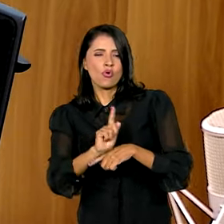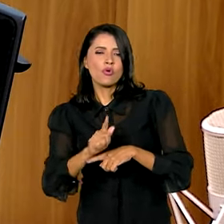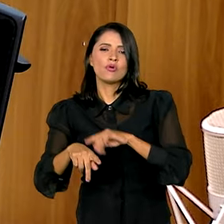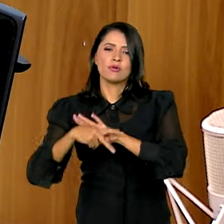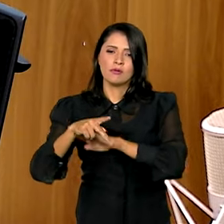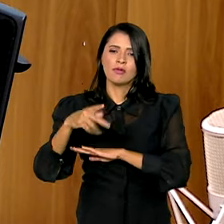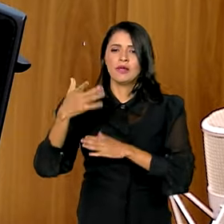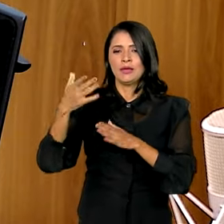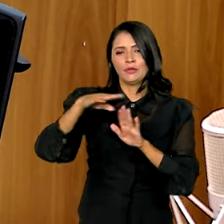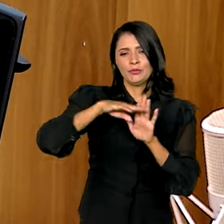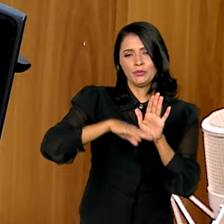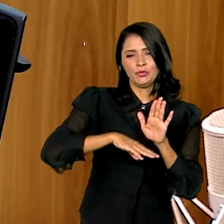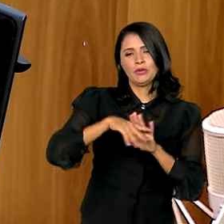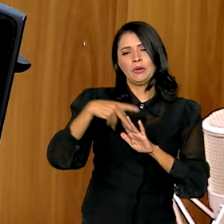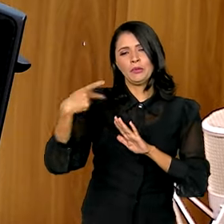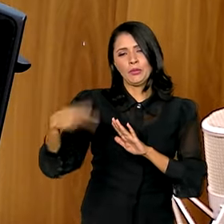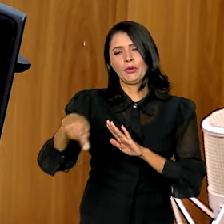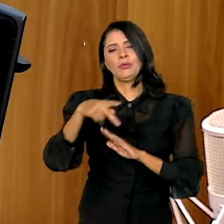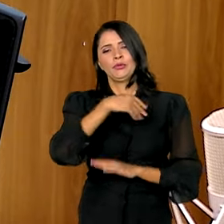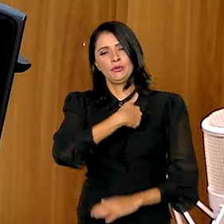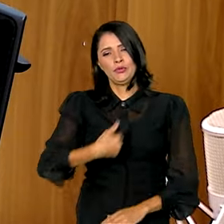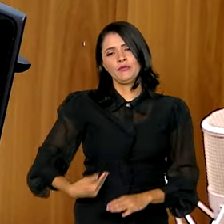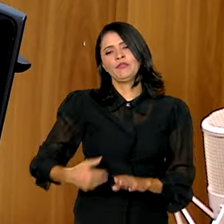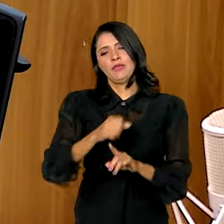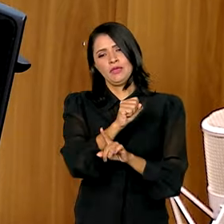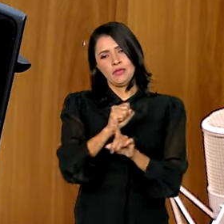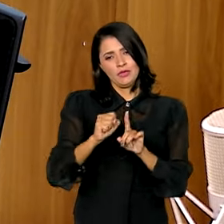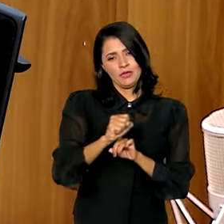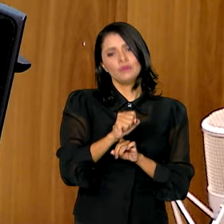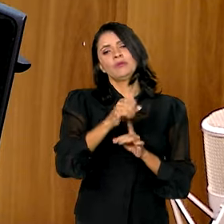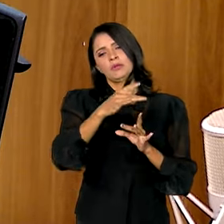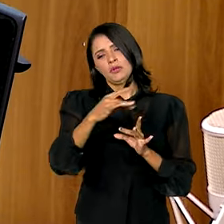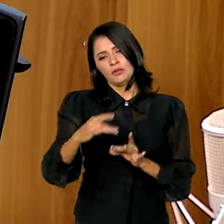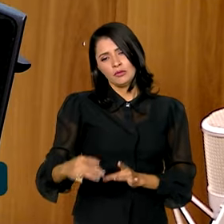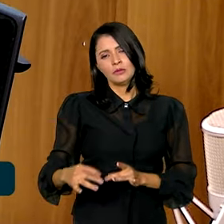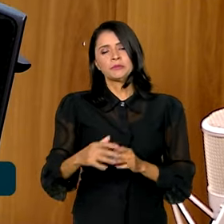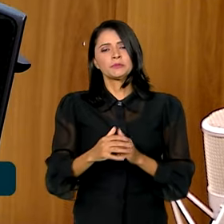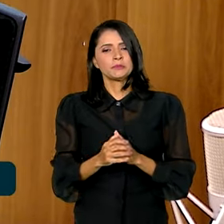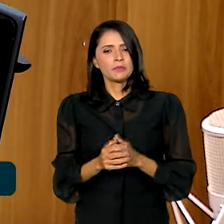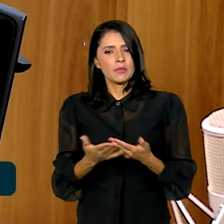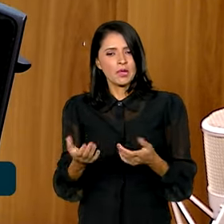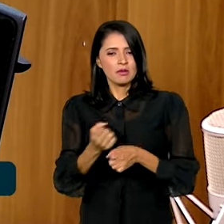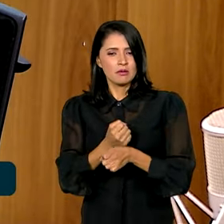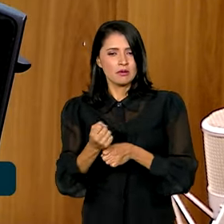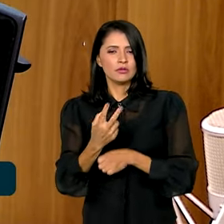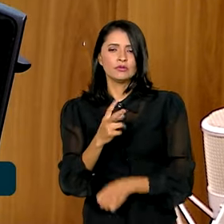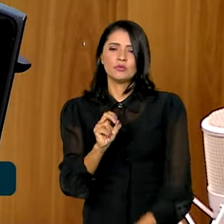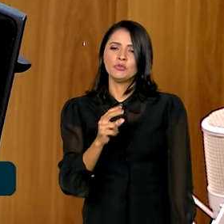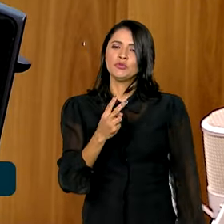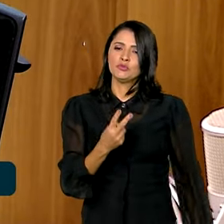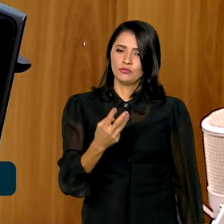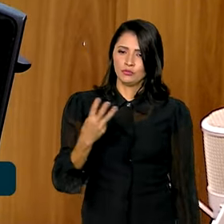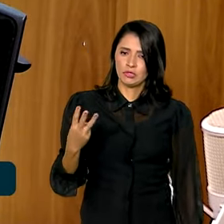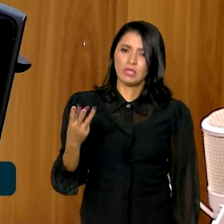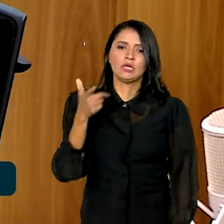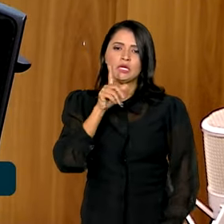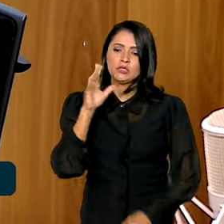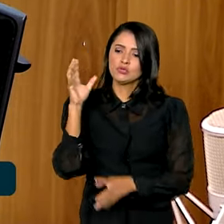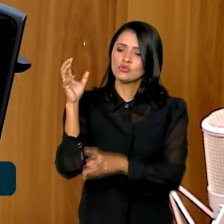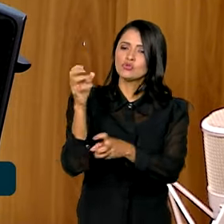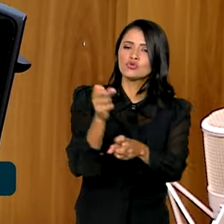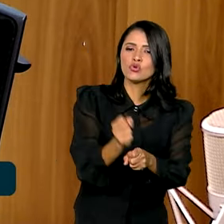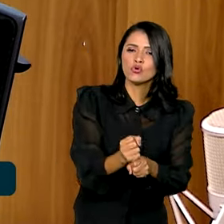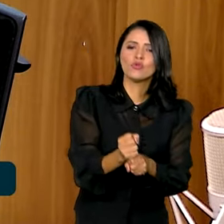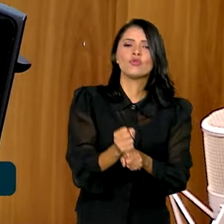gestora dos programas sociais definidos pelo governo federal. E esse ano de 2023, nós chegamos a um montante